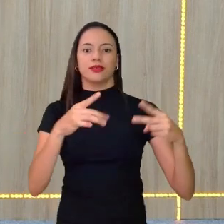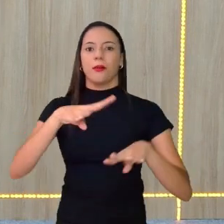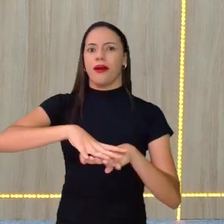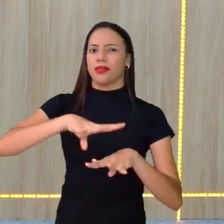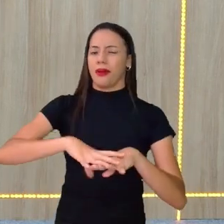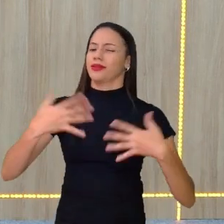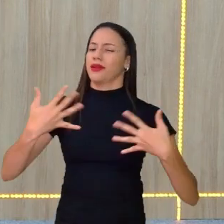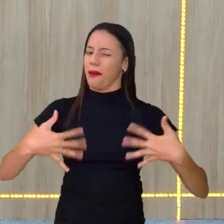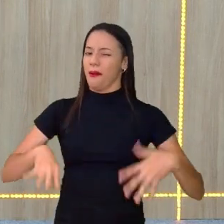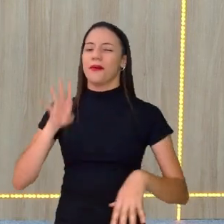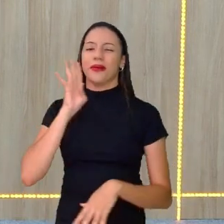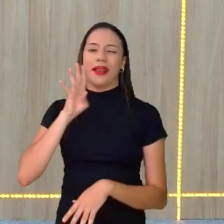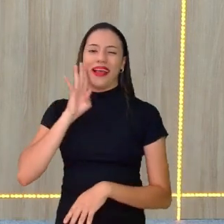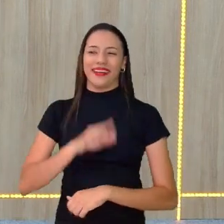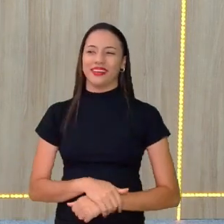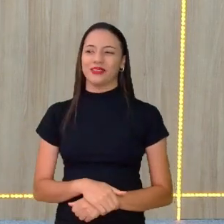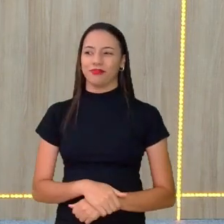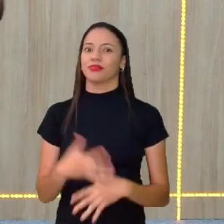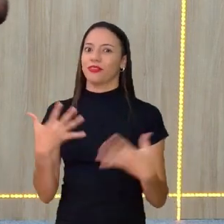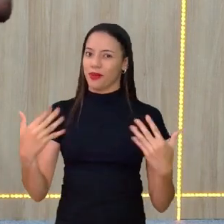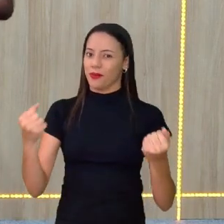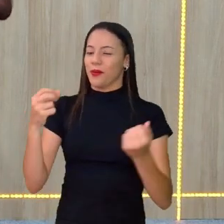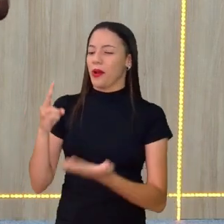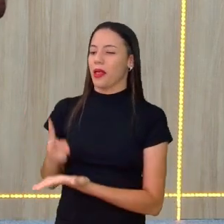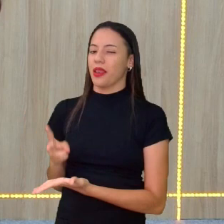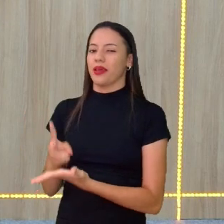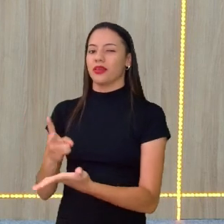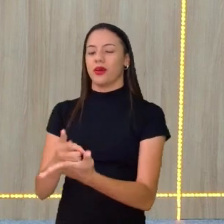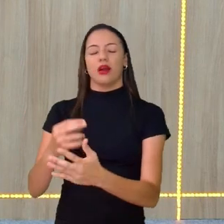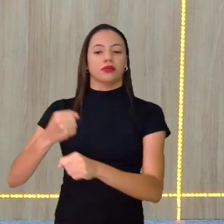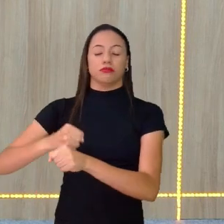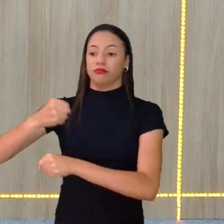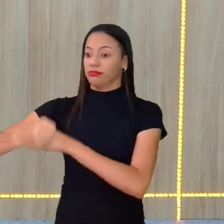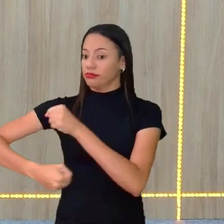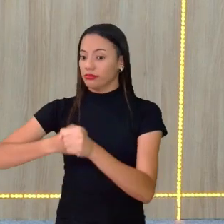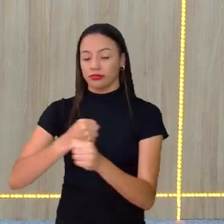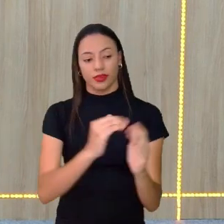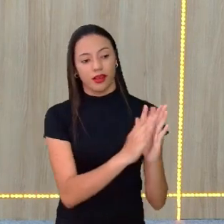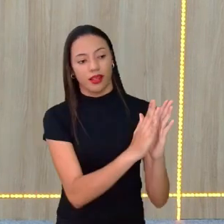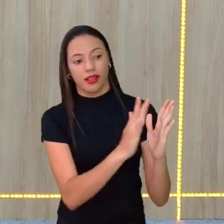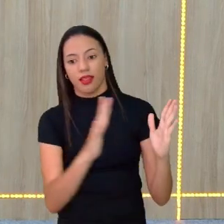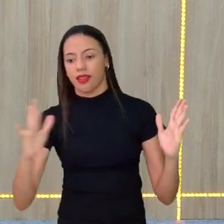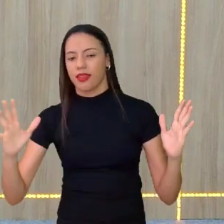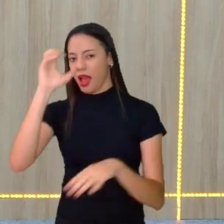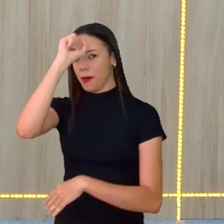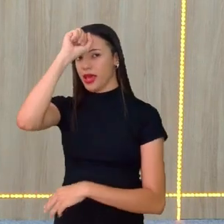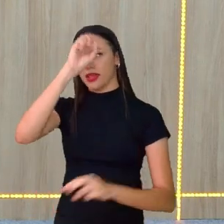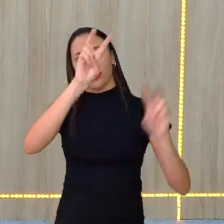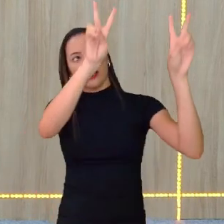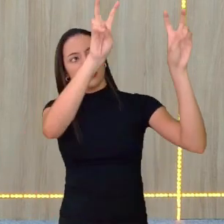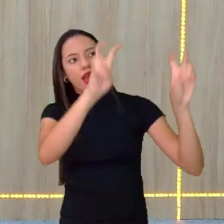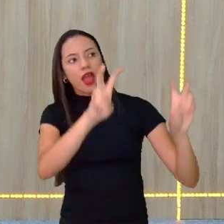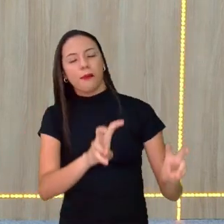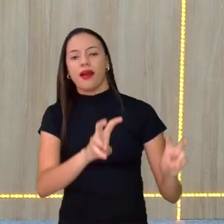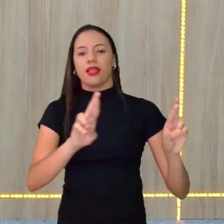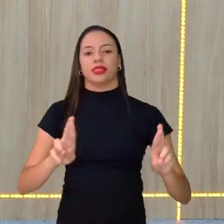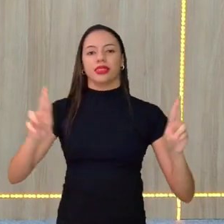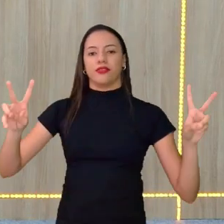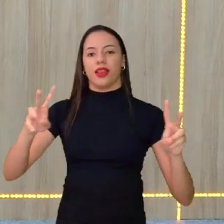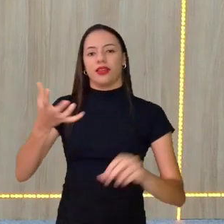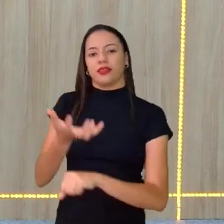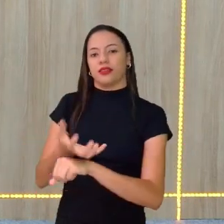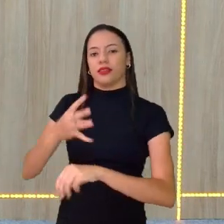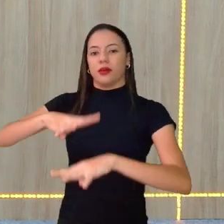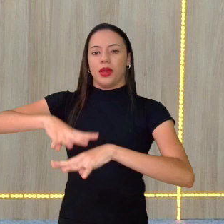que é show de bola, tá certo? Então, vamos aí continuar o ano inteiro aí, aprendendo coisas diferentes a respeito de matemática do nosso